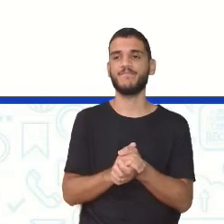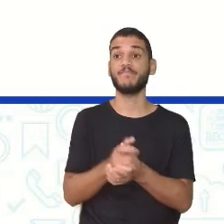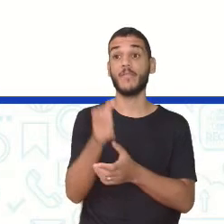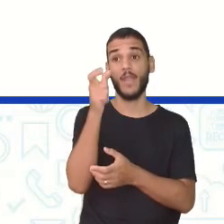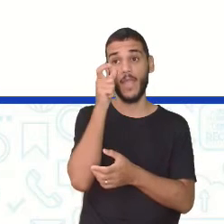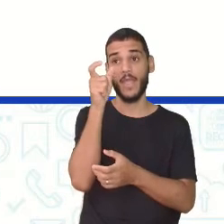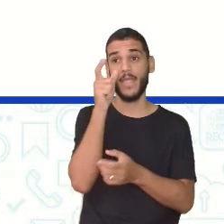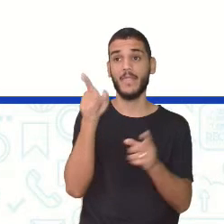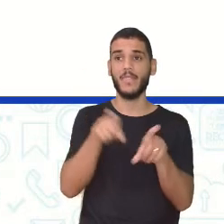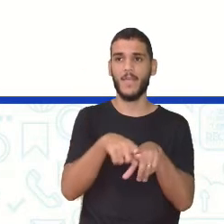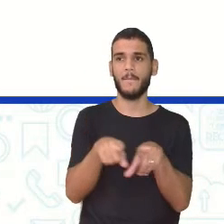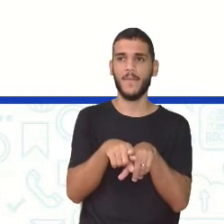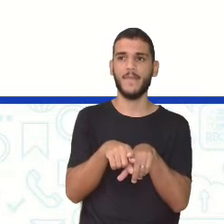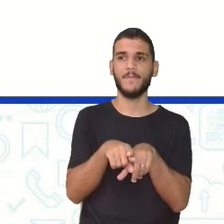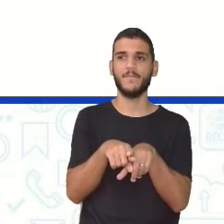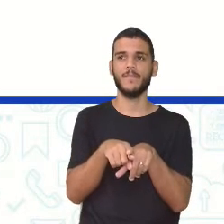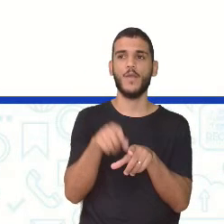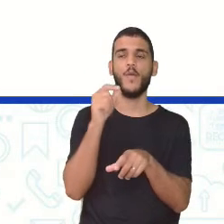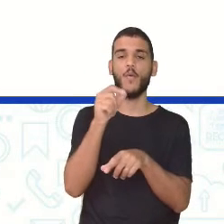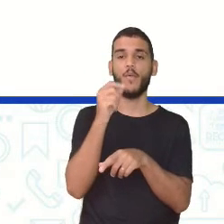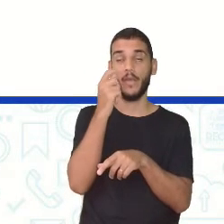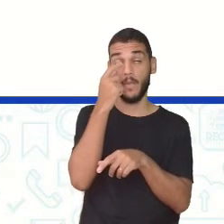aí também, as queimadas, né?